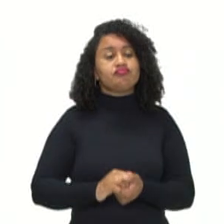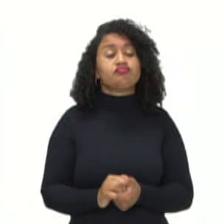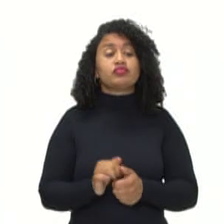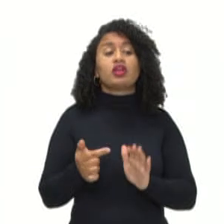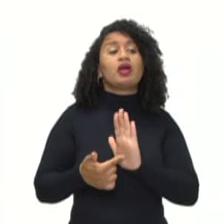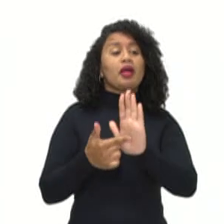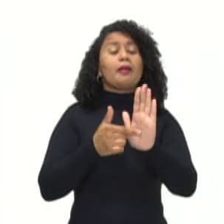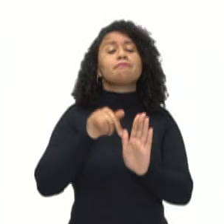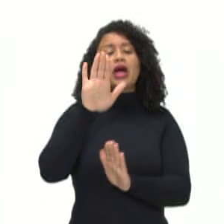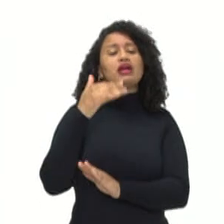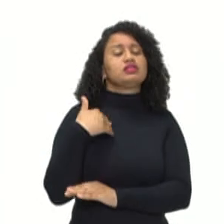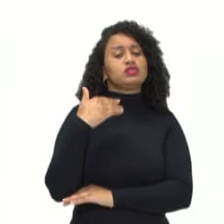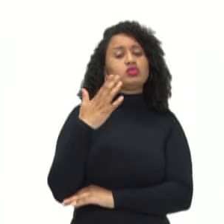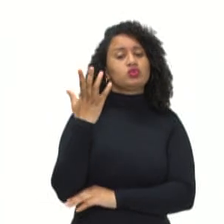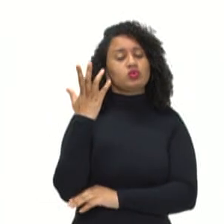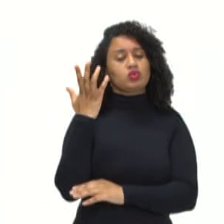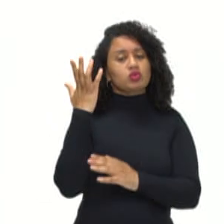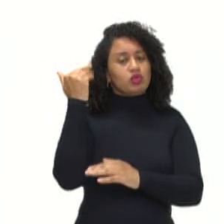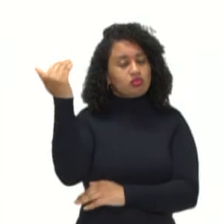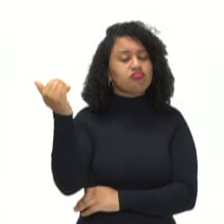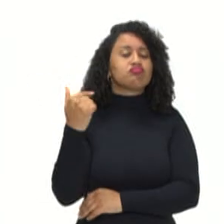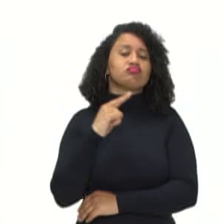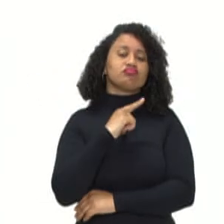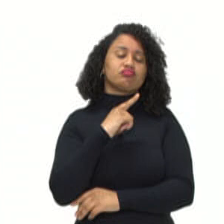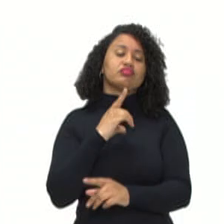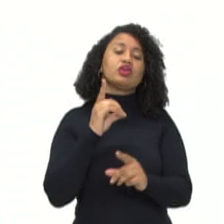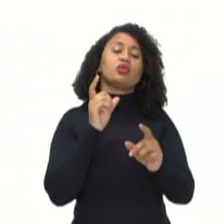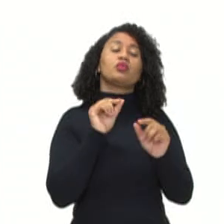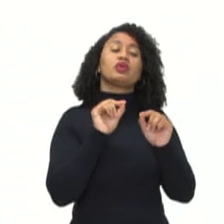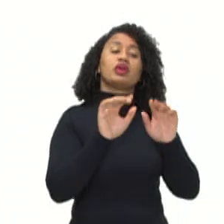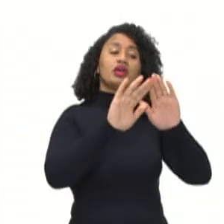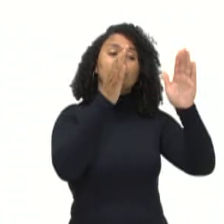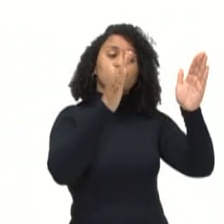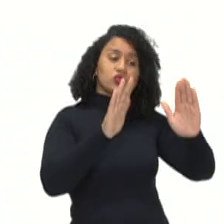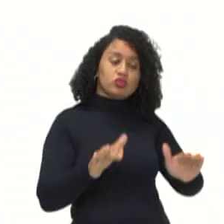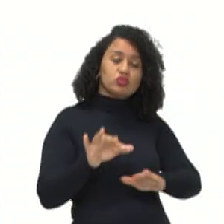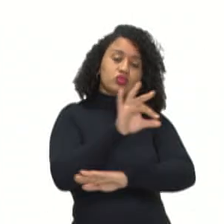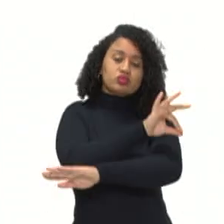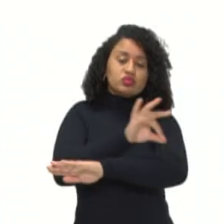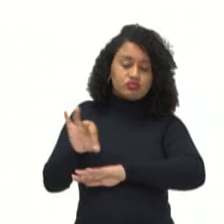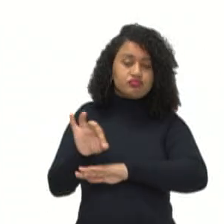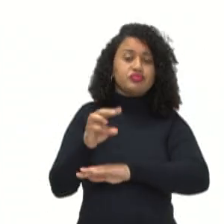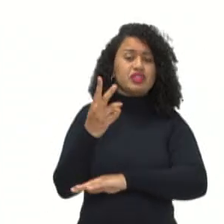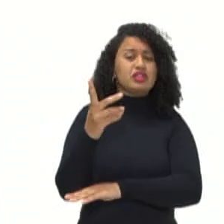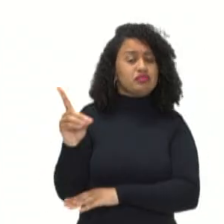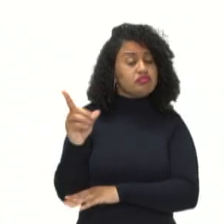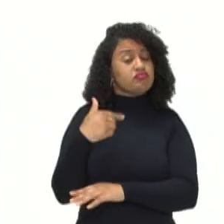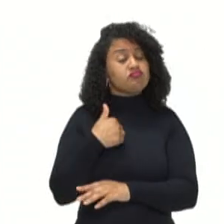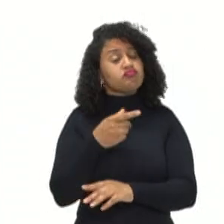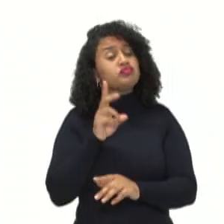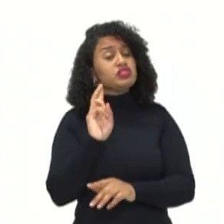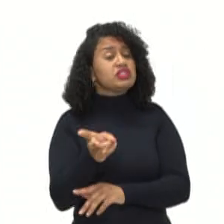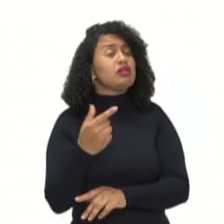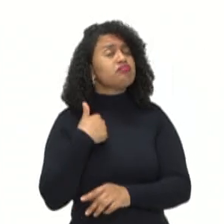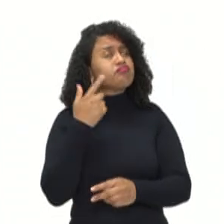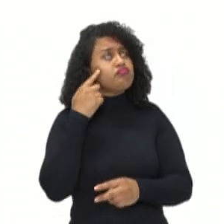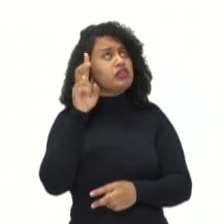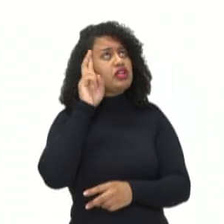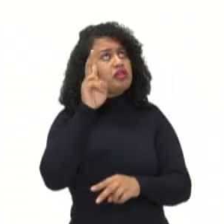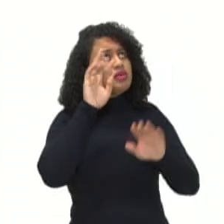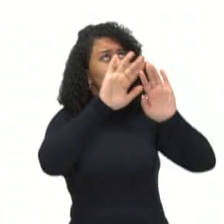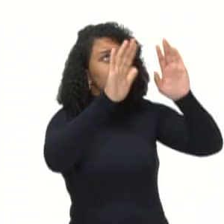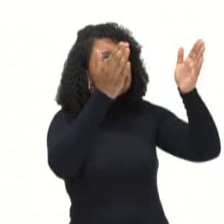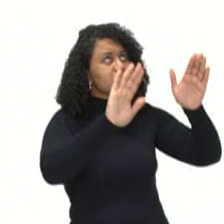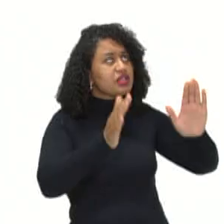expressões mais representativas estão na escultura, arquitetura. Quando a gente fala em arte tridimensional, a gente já remete na